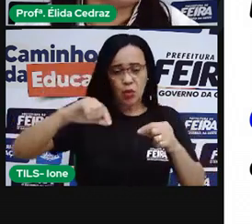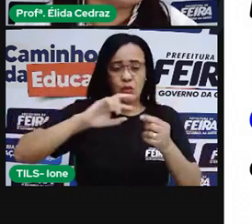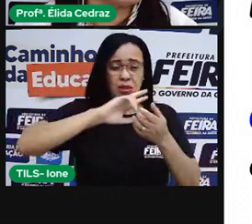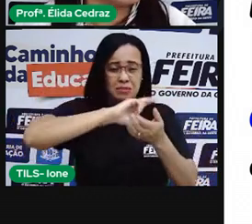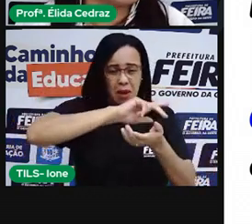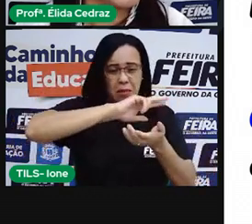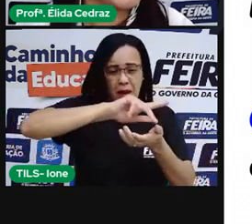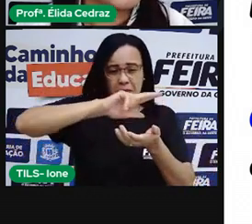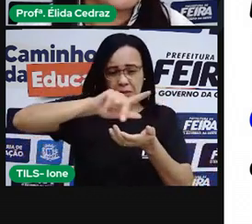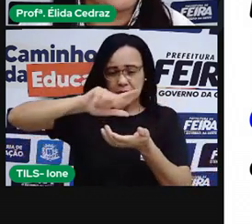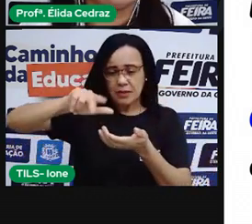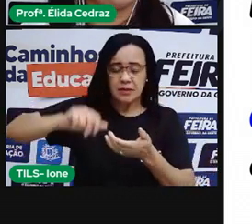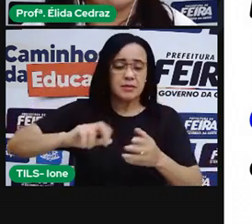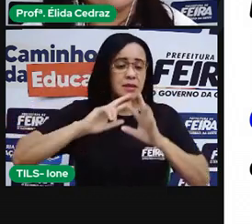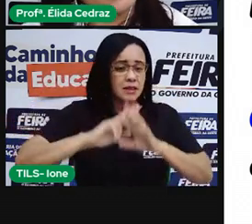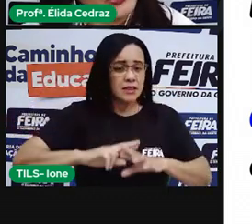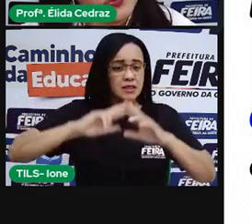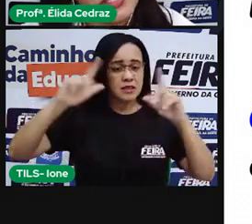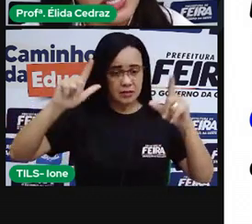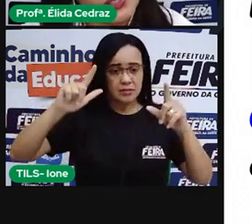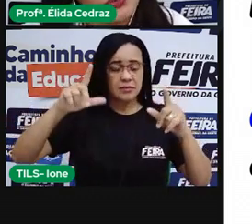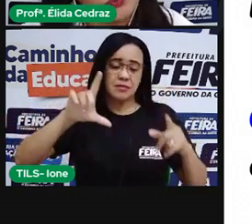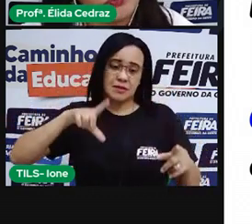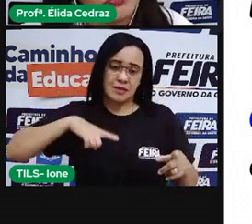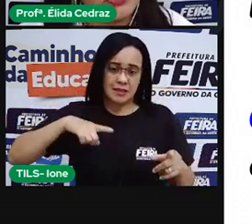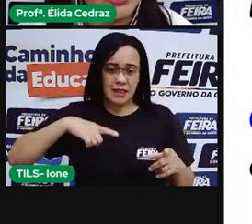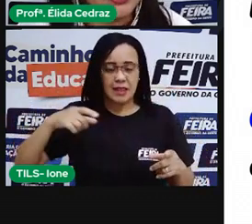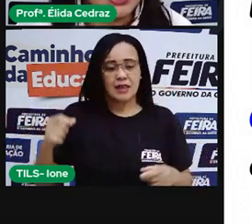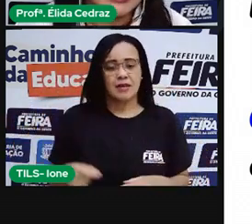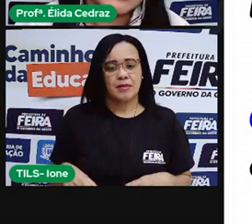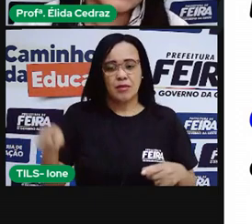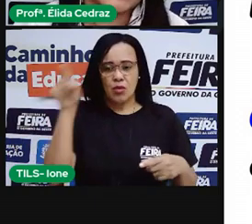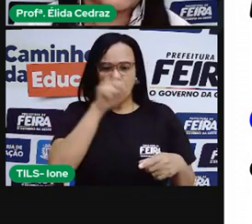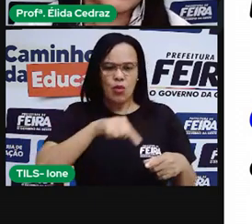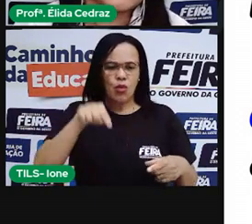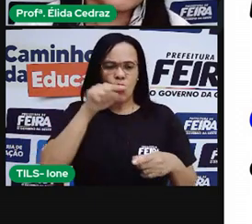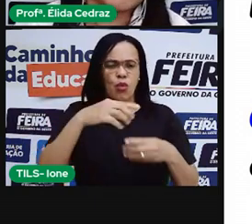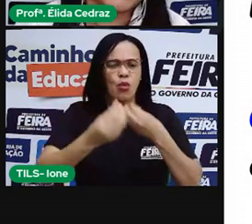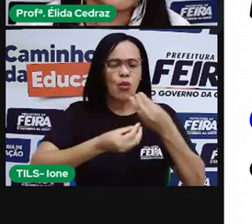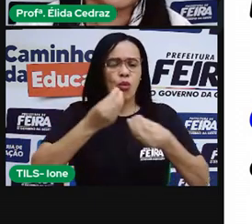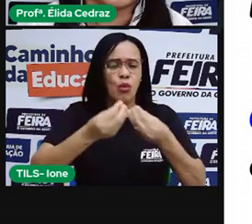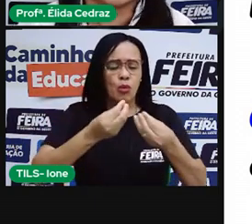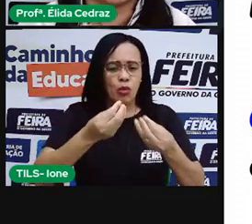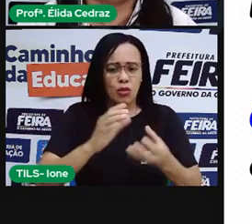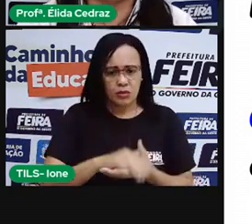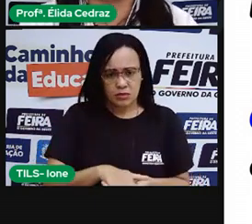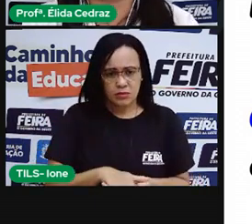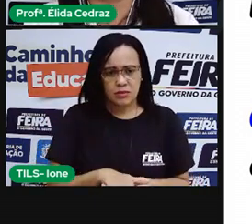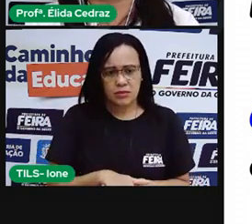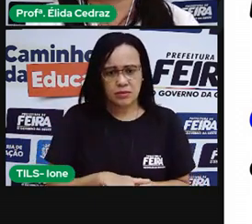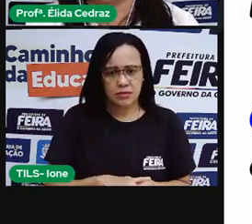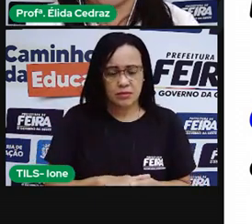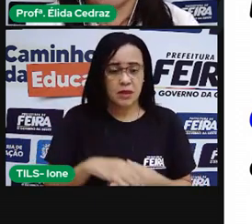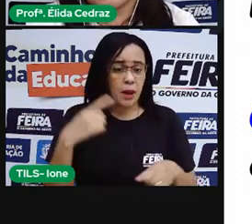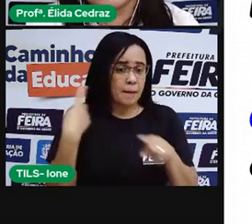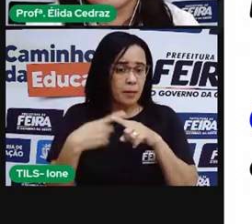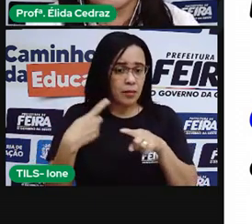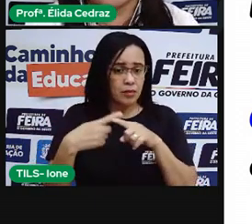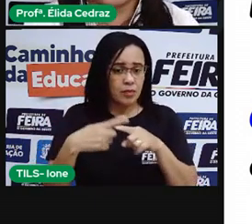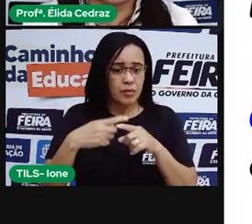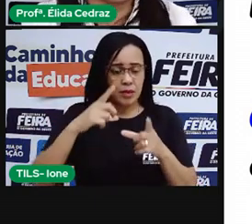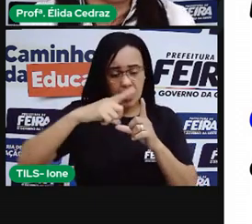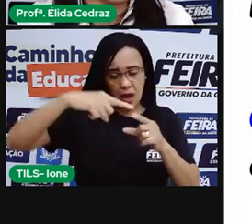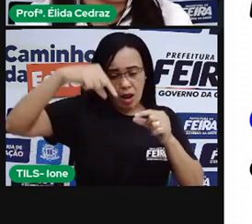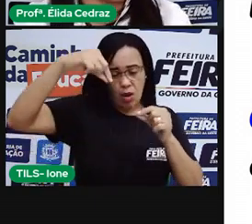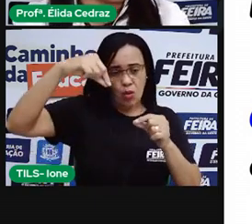em que podemos vê-la ao longo de um ciclo. Isso acontece em virtude da variação da sua posição